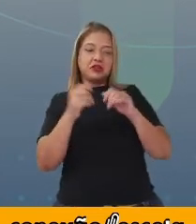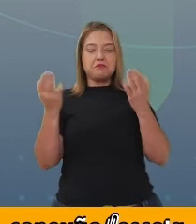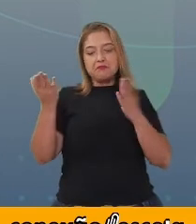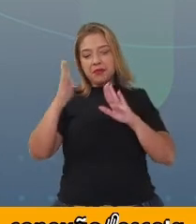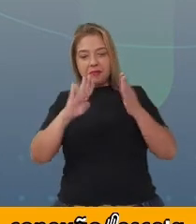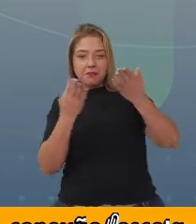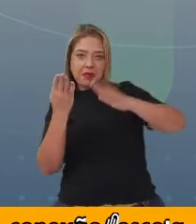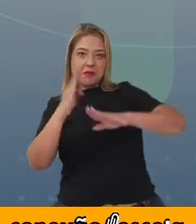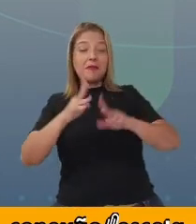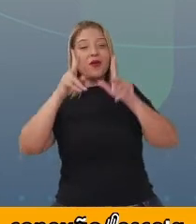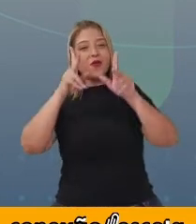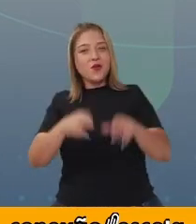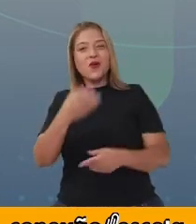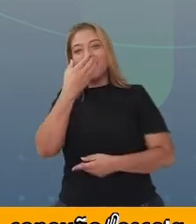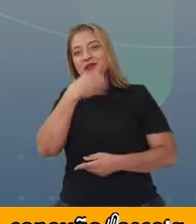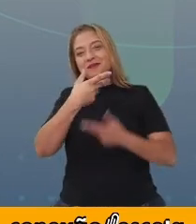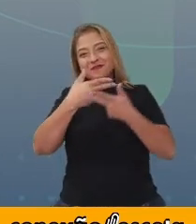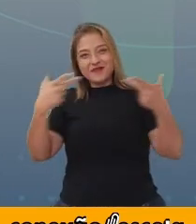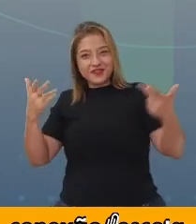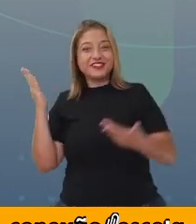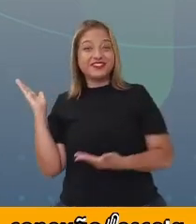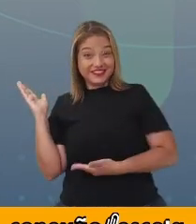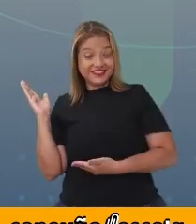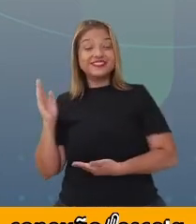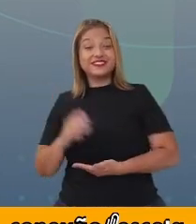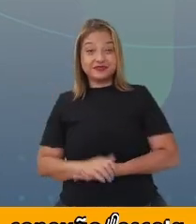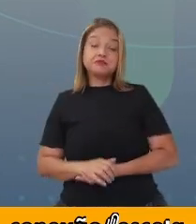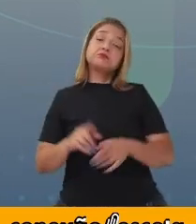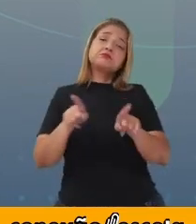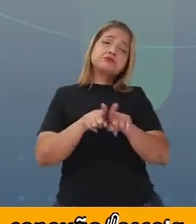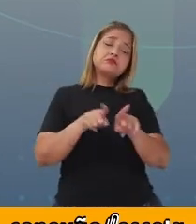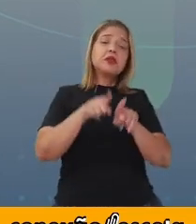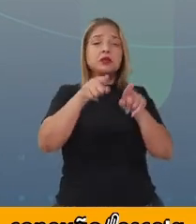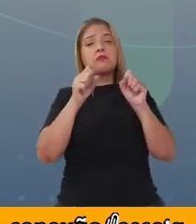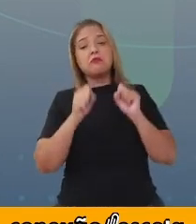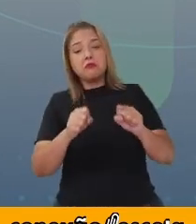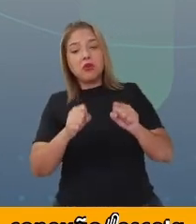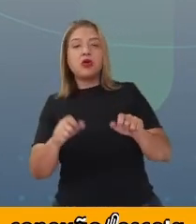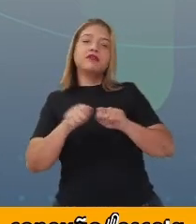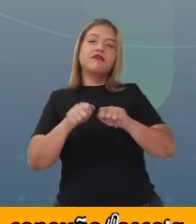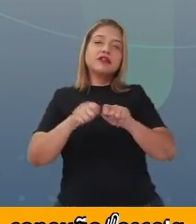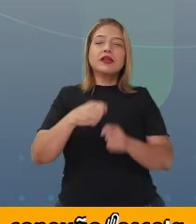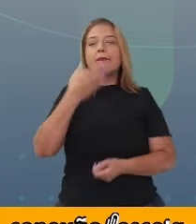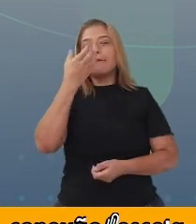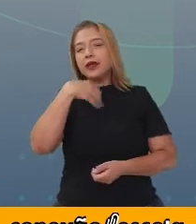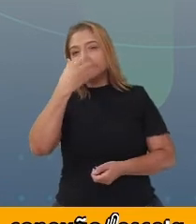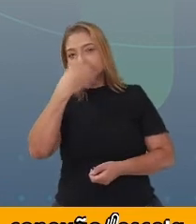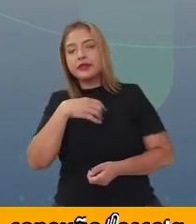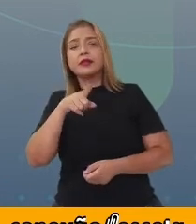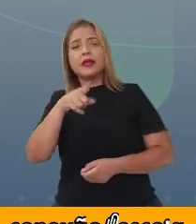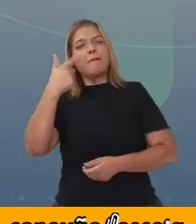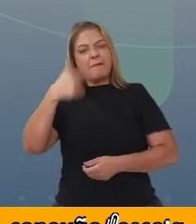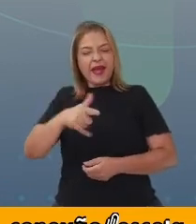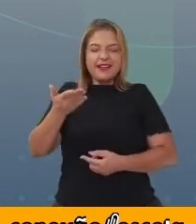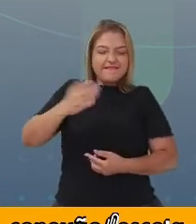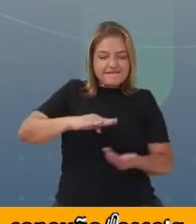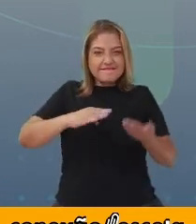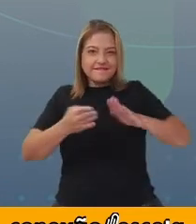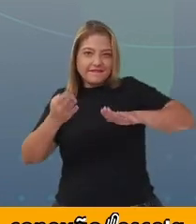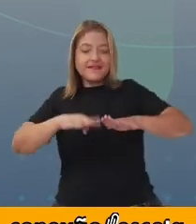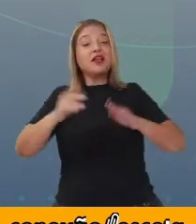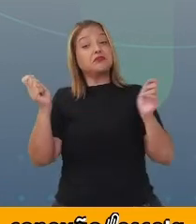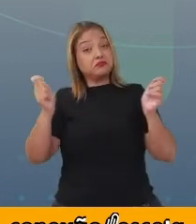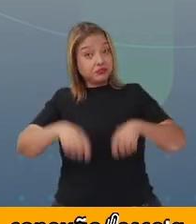o formato da pera. Podemos fazer também a maçã. É só dobrar um pouquinho mais e você tem uma maçã.